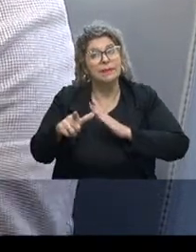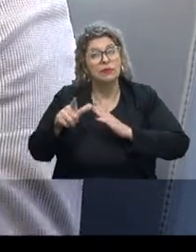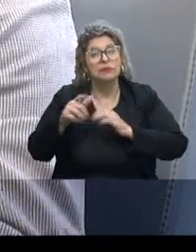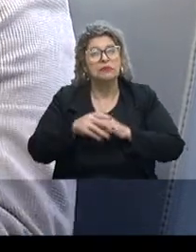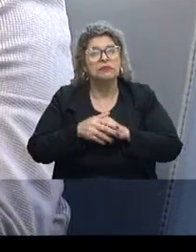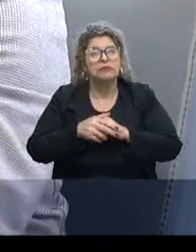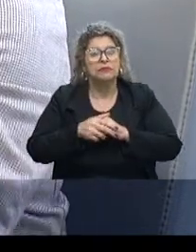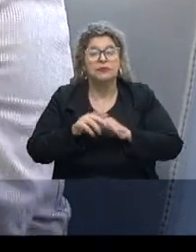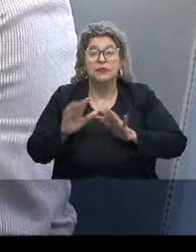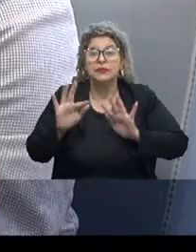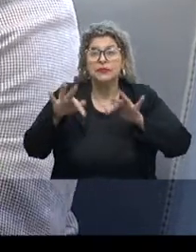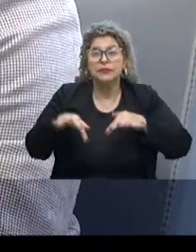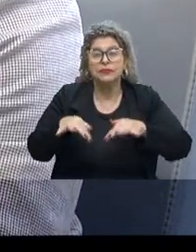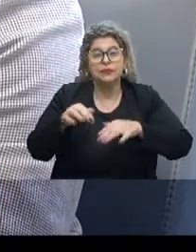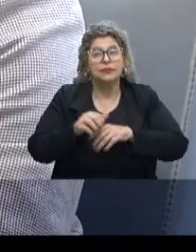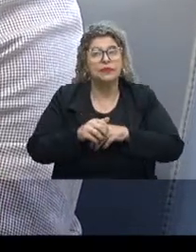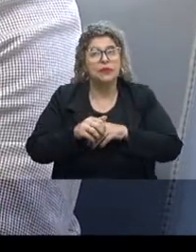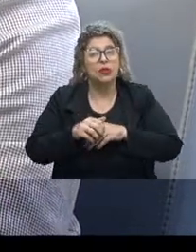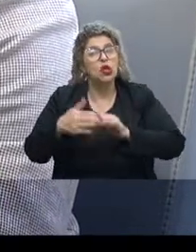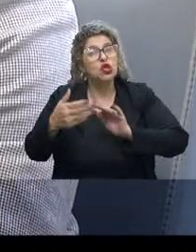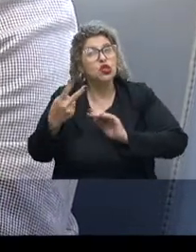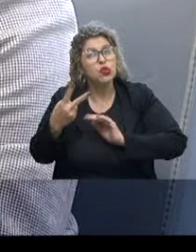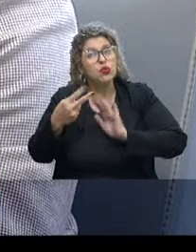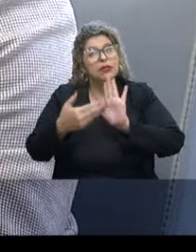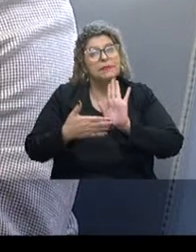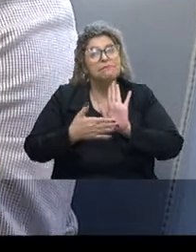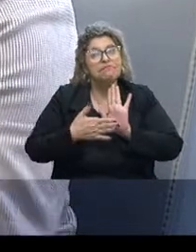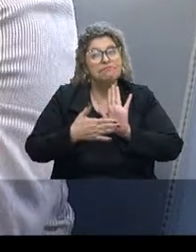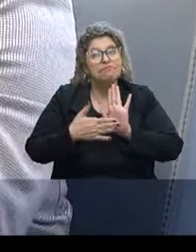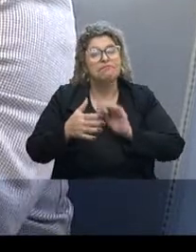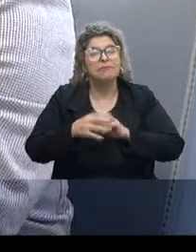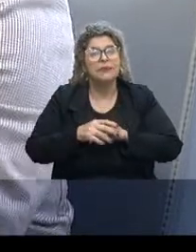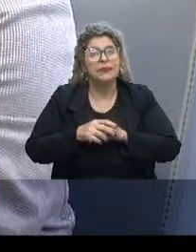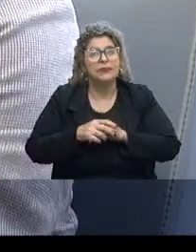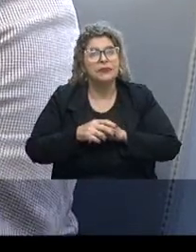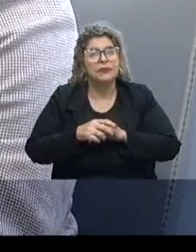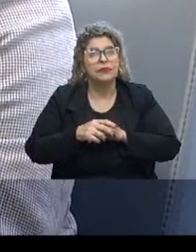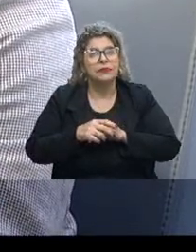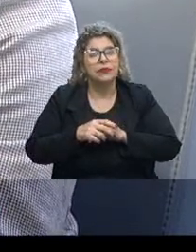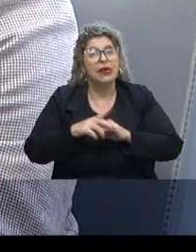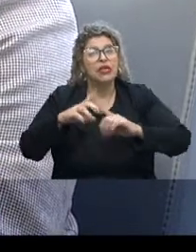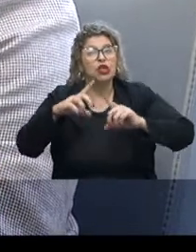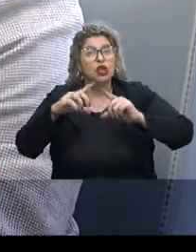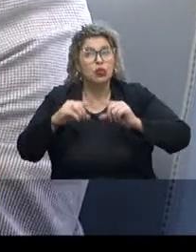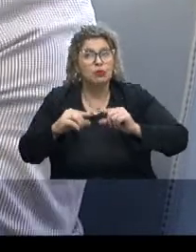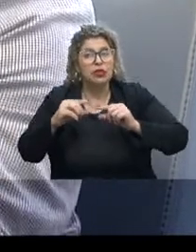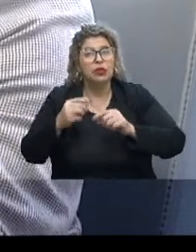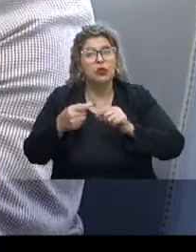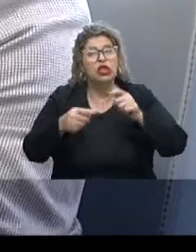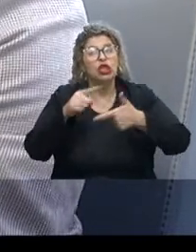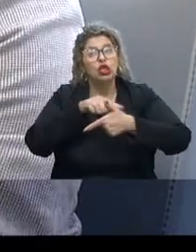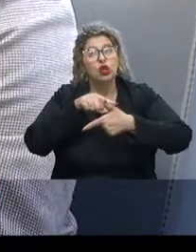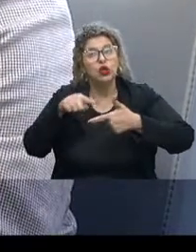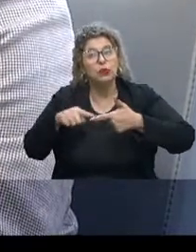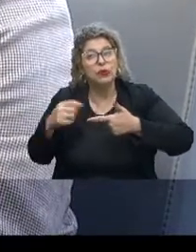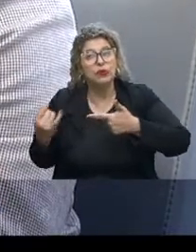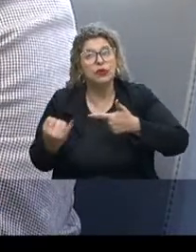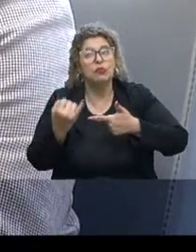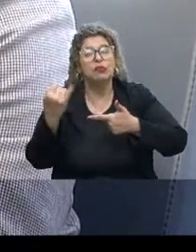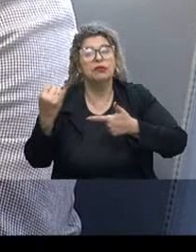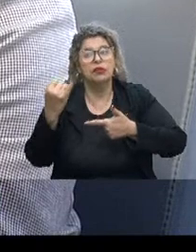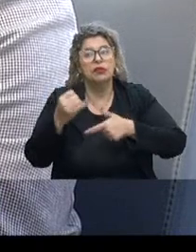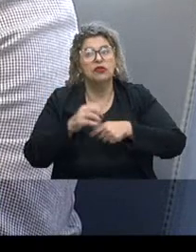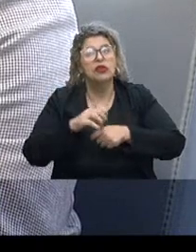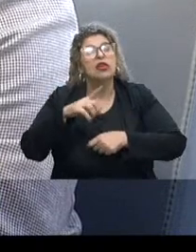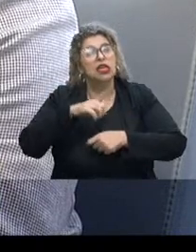gostaria de, ao final, apresentar duas propostas que venham a mitigar dois pontos principais aqui que nós